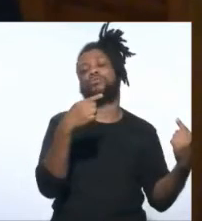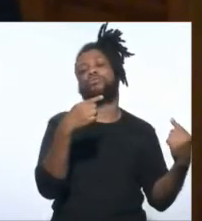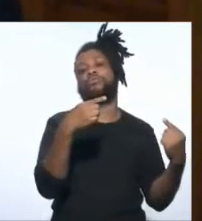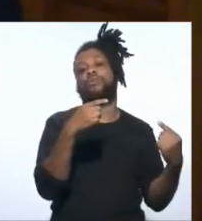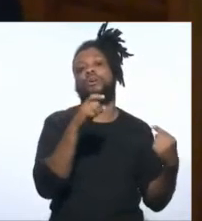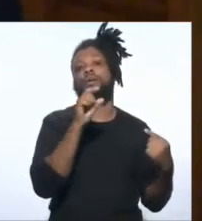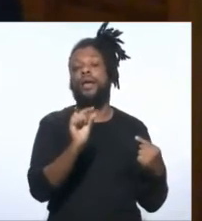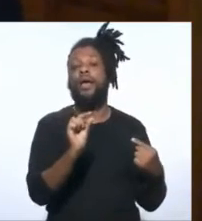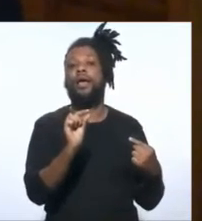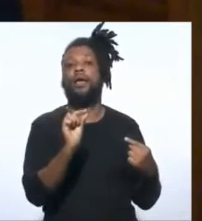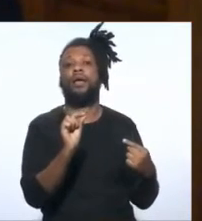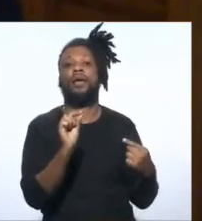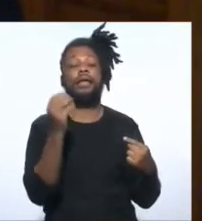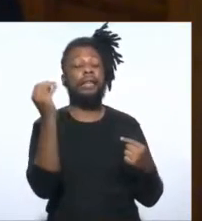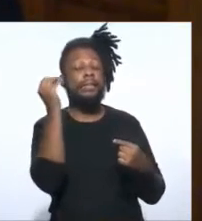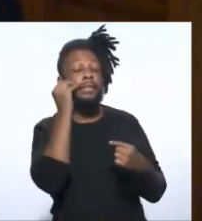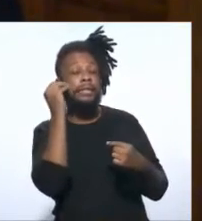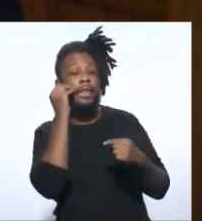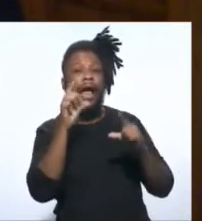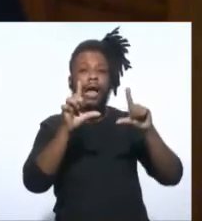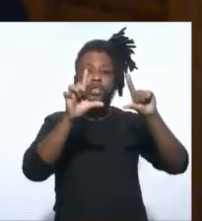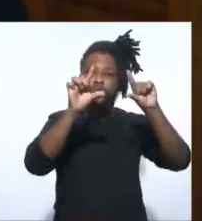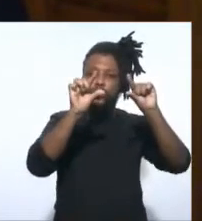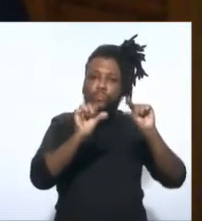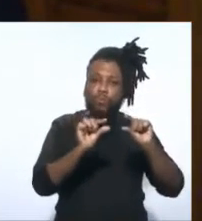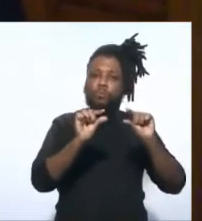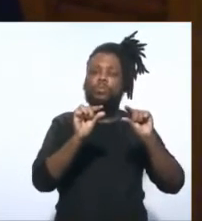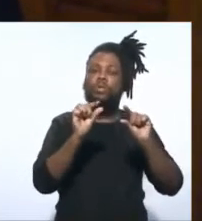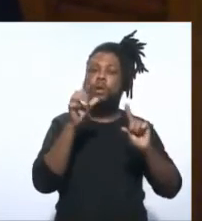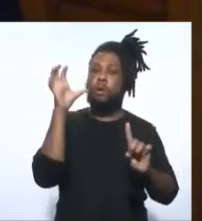minorar os graves efeitos da pandemia,